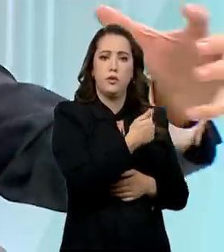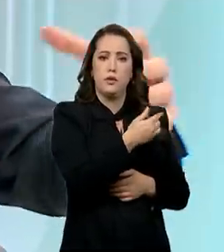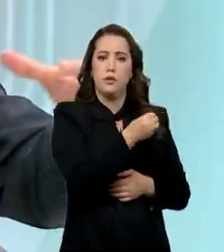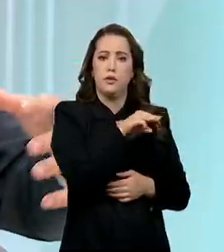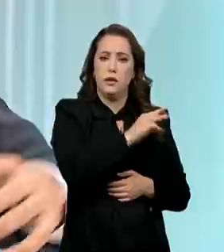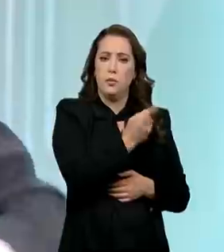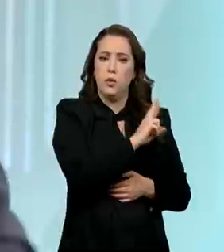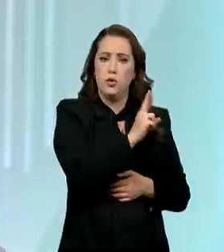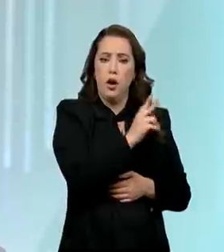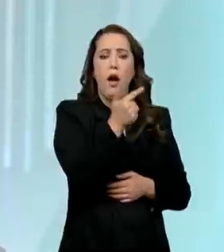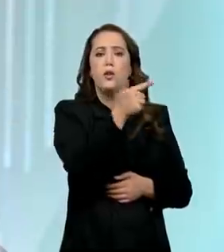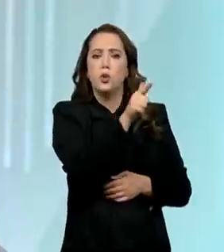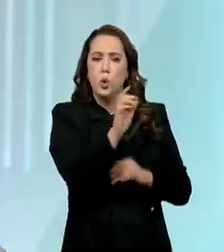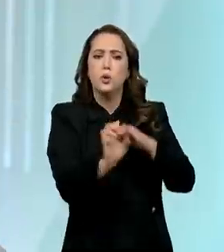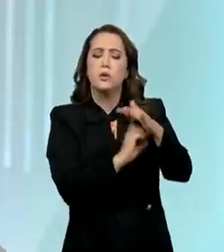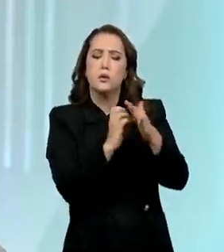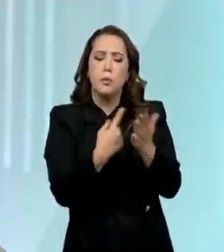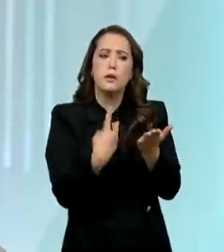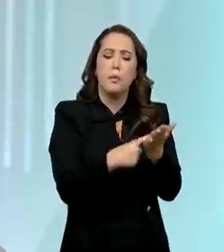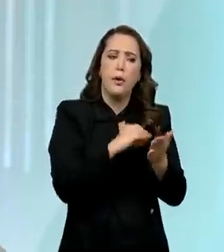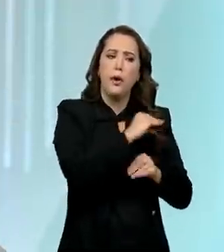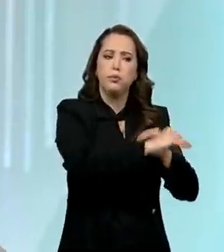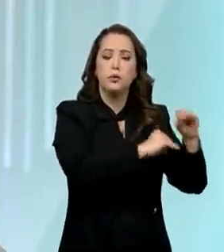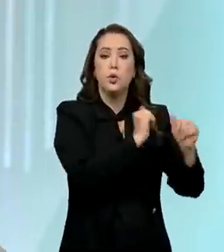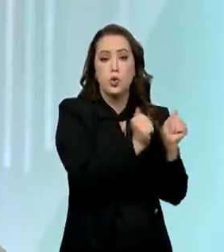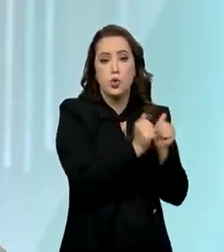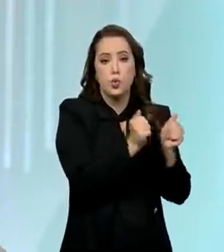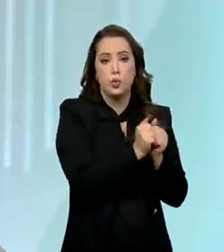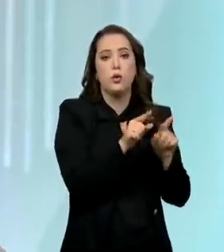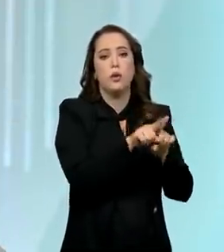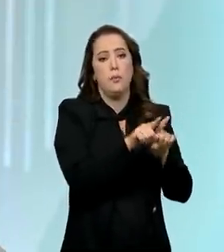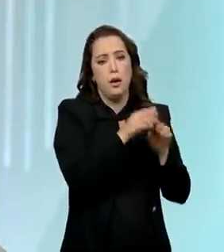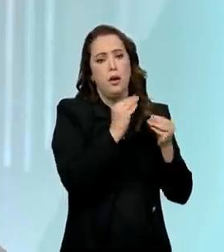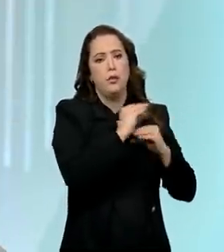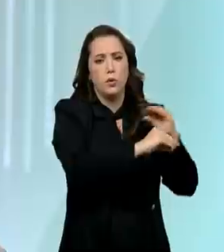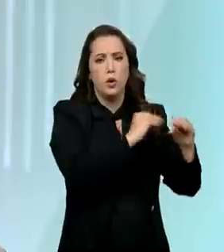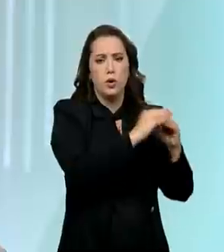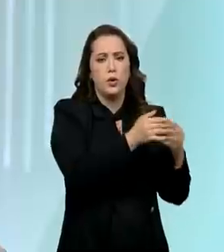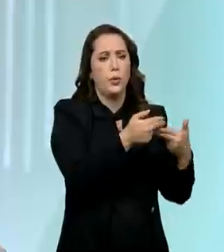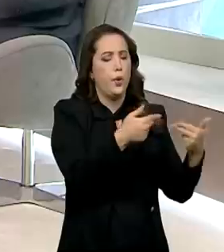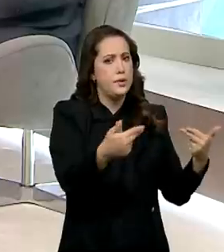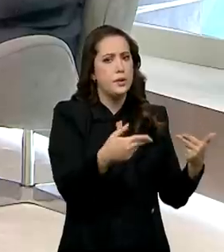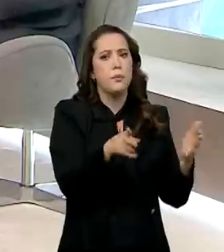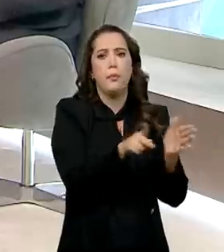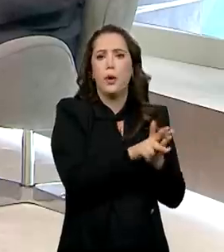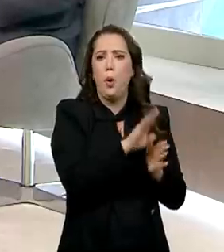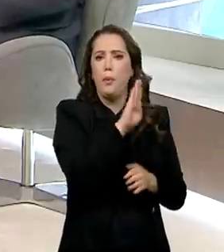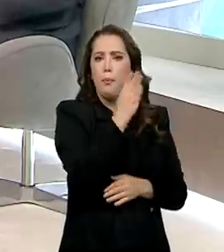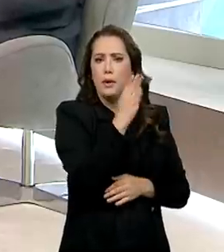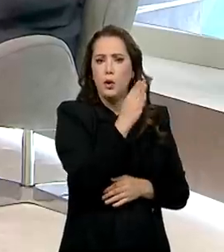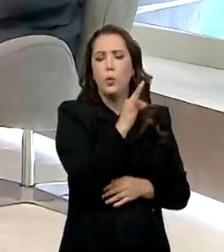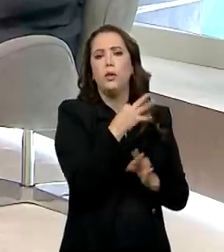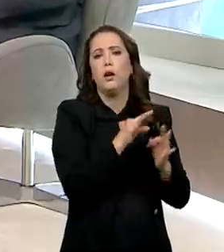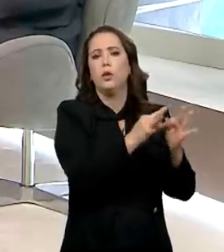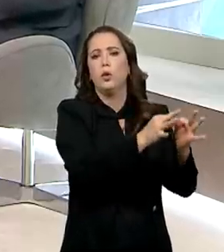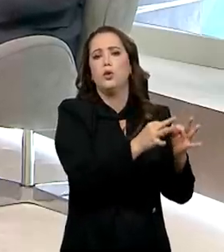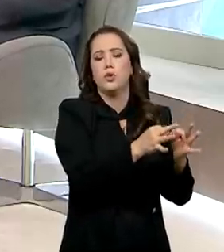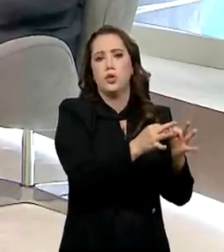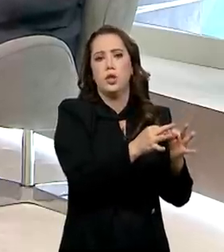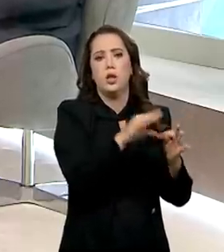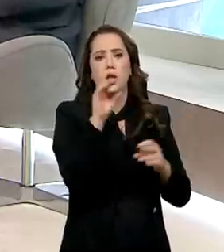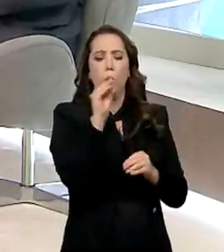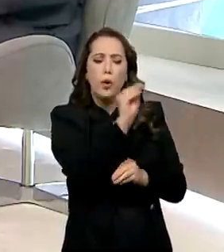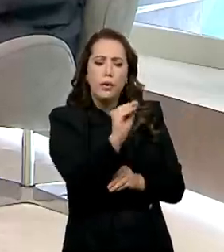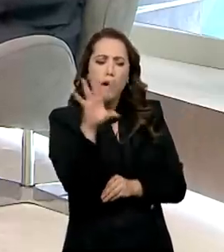e academias que vão financiar o custo operacional desse investimento em biotecnologia, engenharia florestal, sistema de